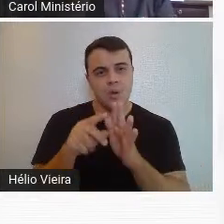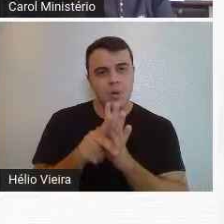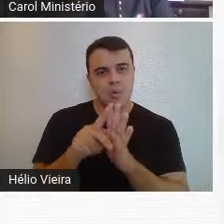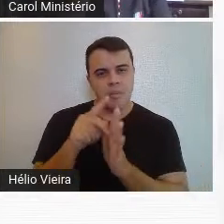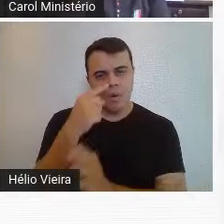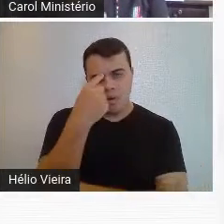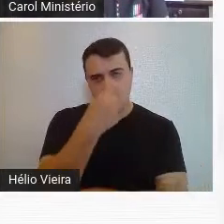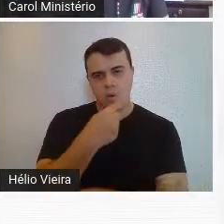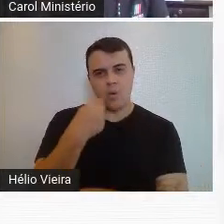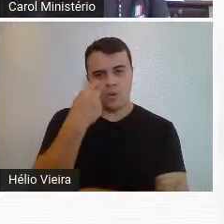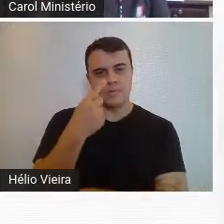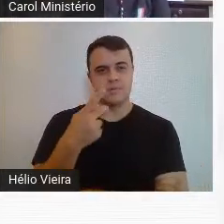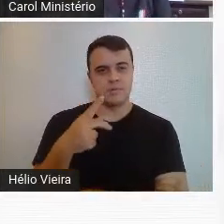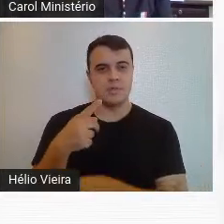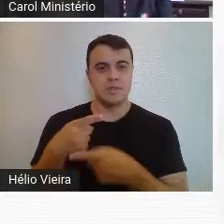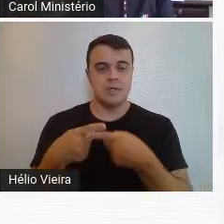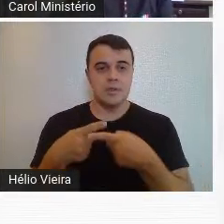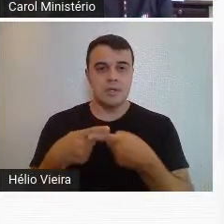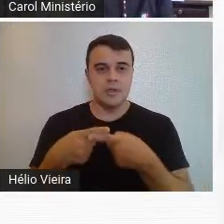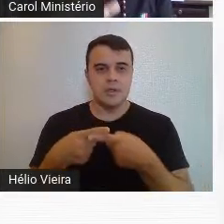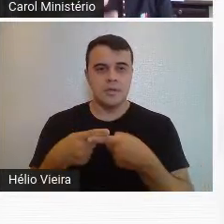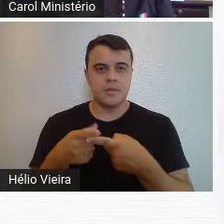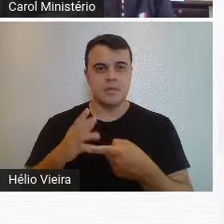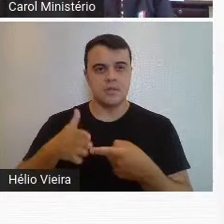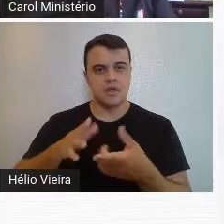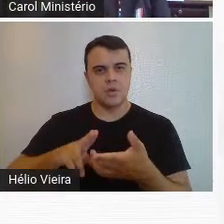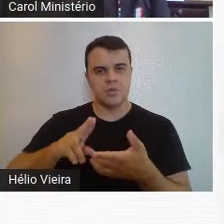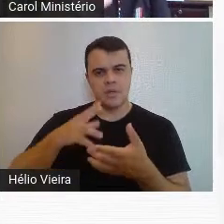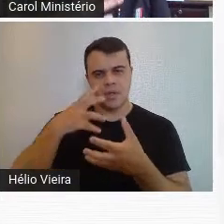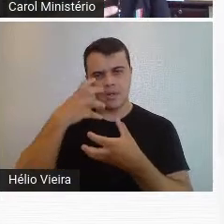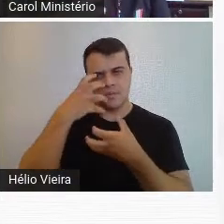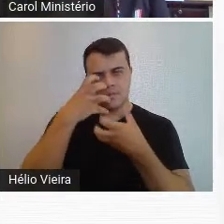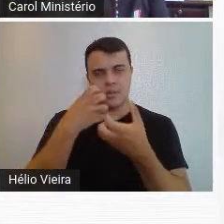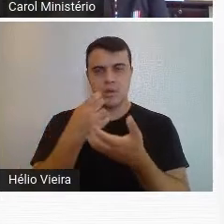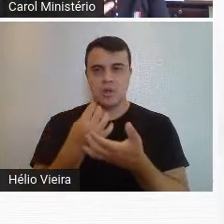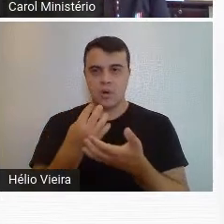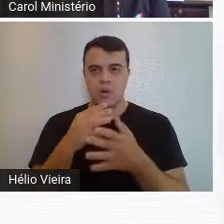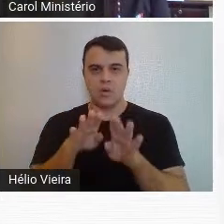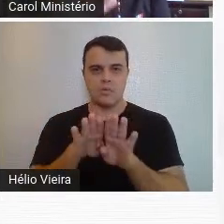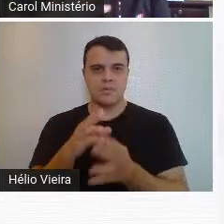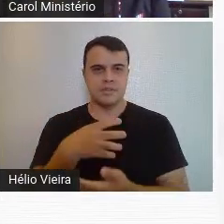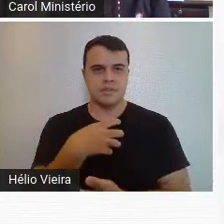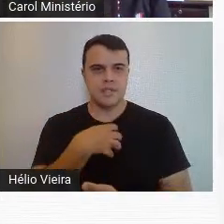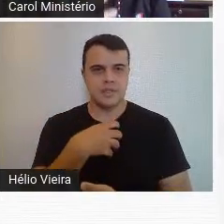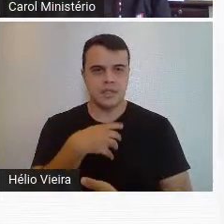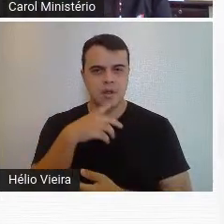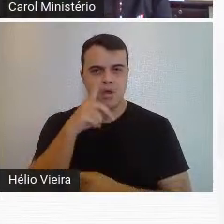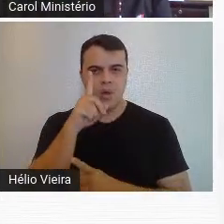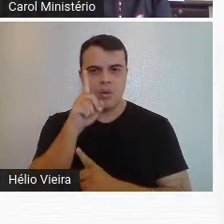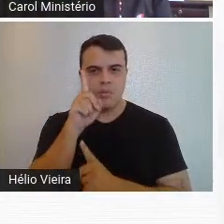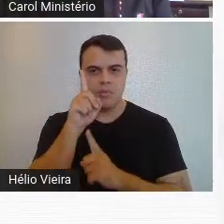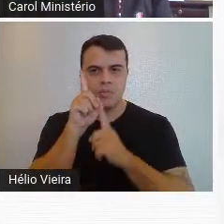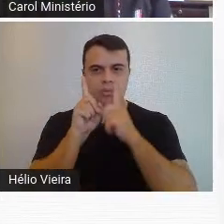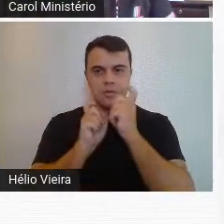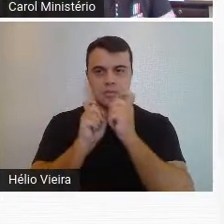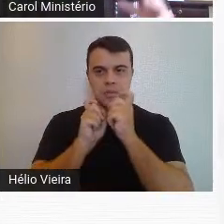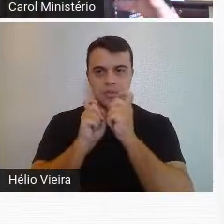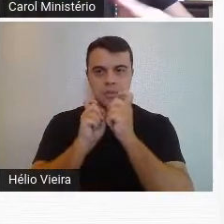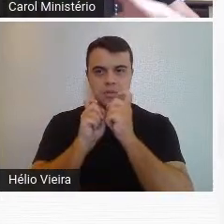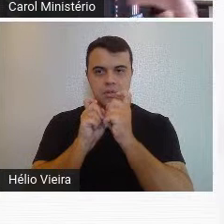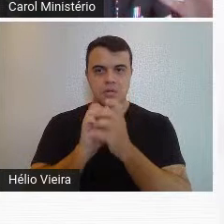rosto do menino, ela usa uma mistura de cores para dar uma sensação de movimento, que também não é muito tradicional,